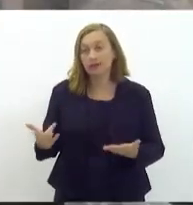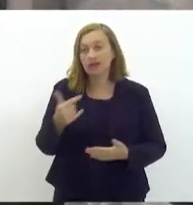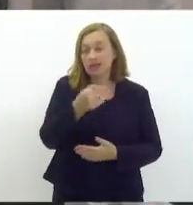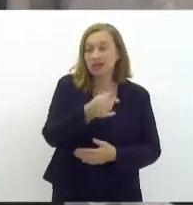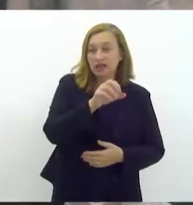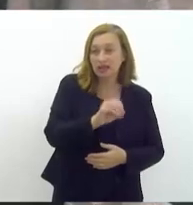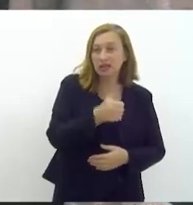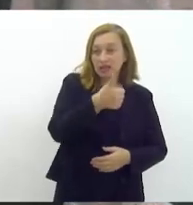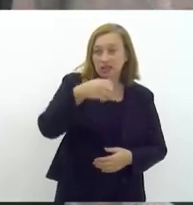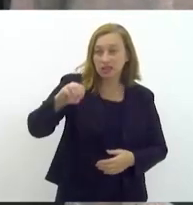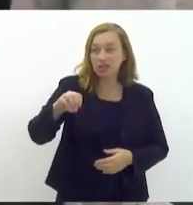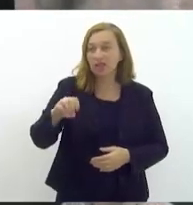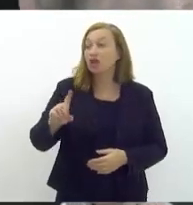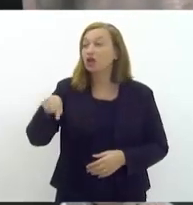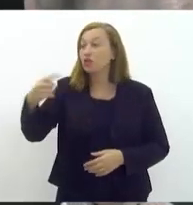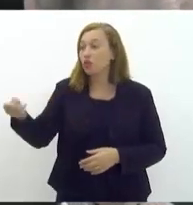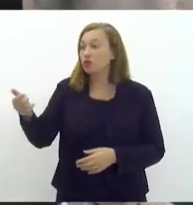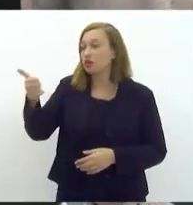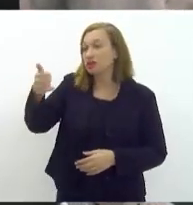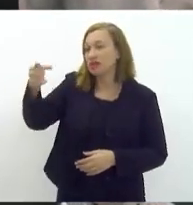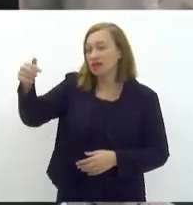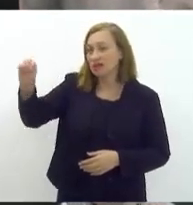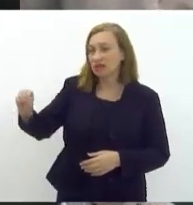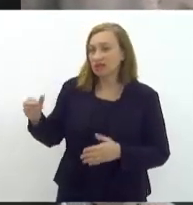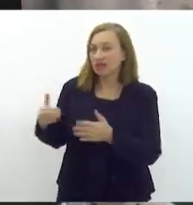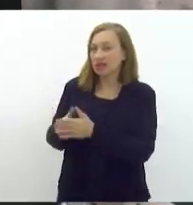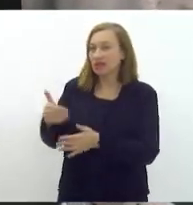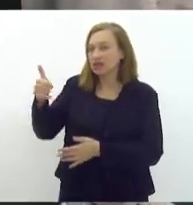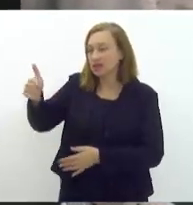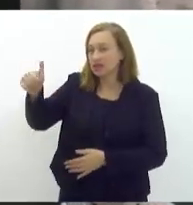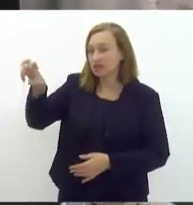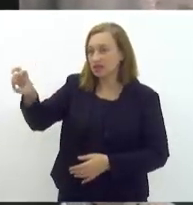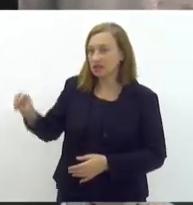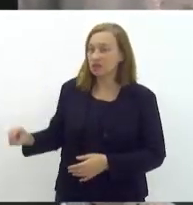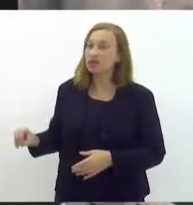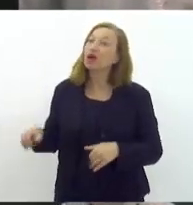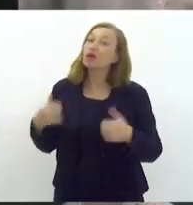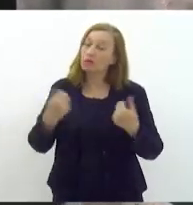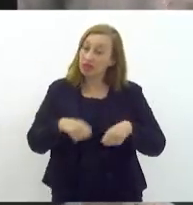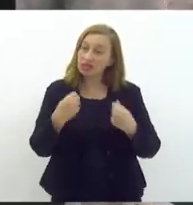100 mil, outro com R$ 70 mil a mil. O parlamento tem que decidir o que ele quer.